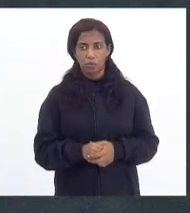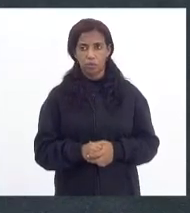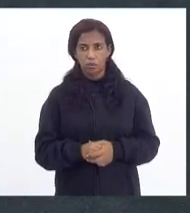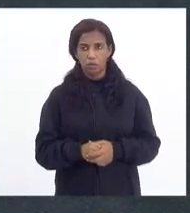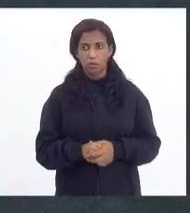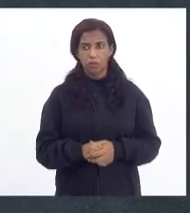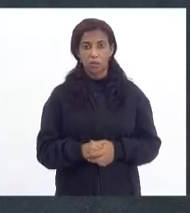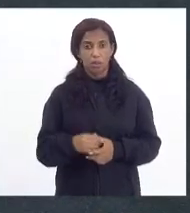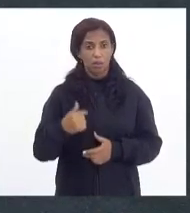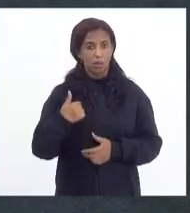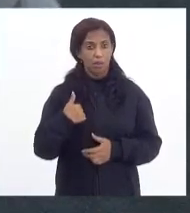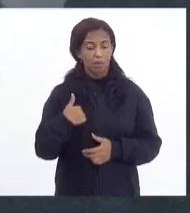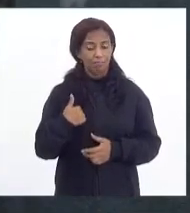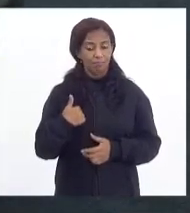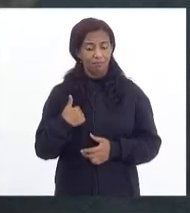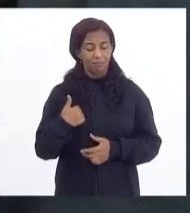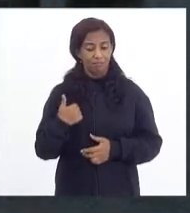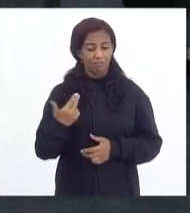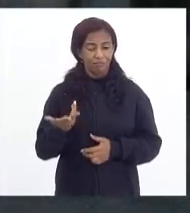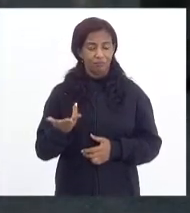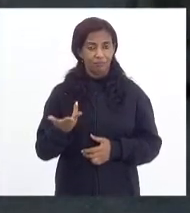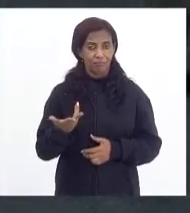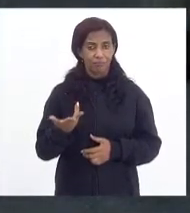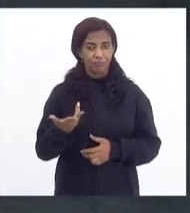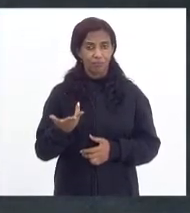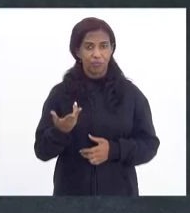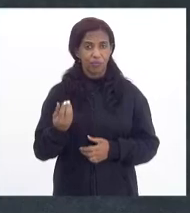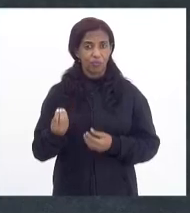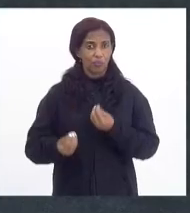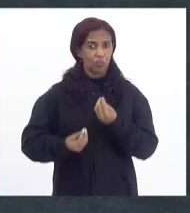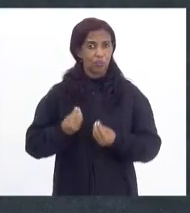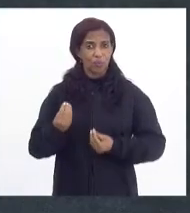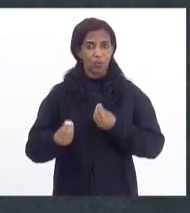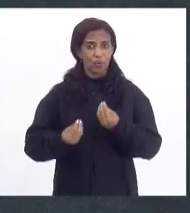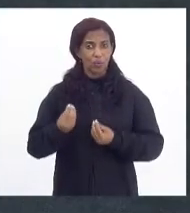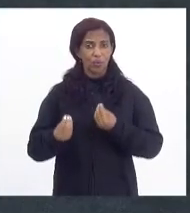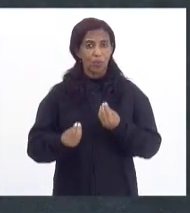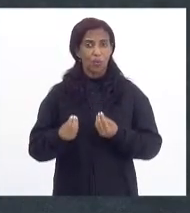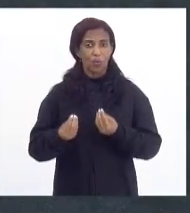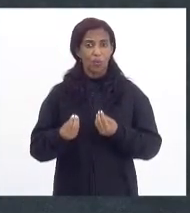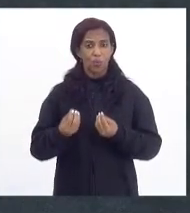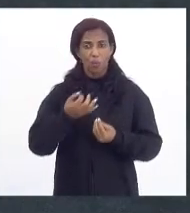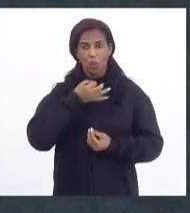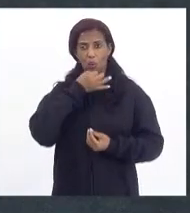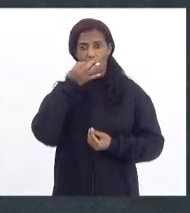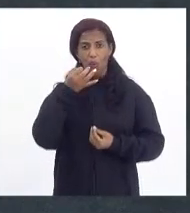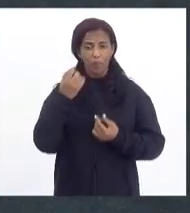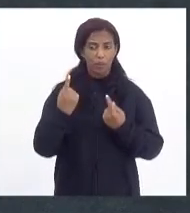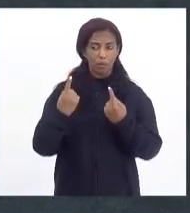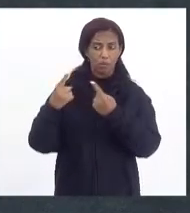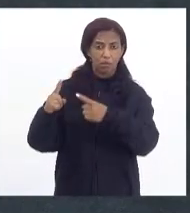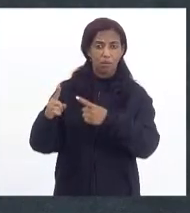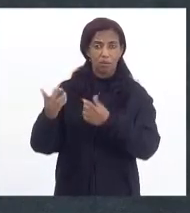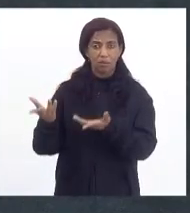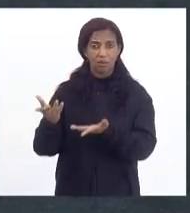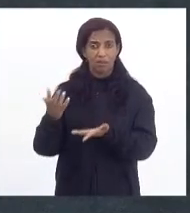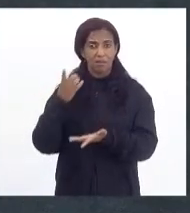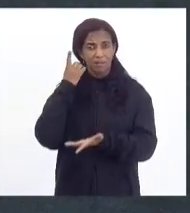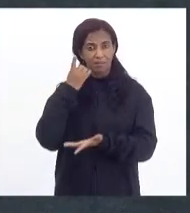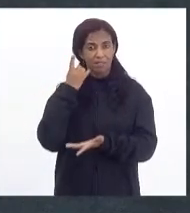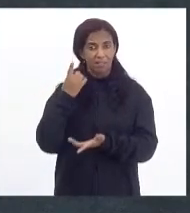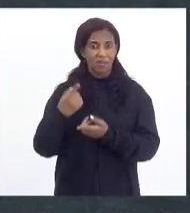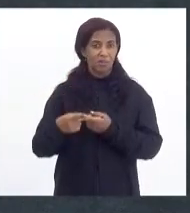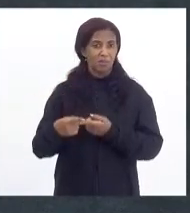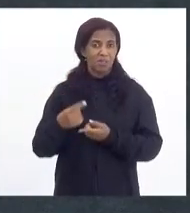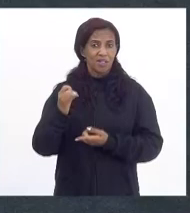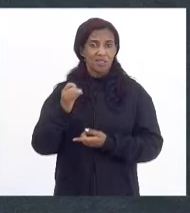Eu fico, inclusive, impedido de divergir do deputado Márcio Pacheco. Eu fico impedido. Porque se eu não